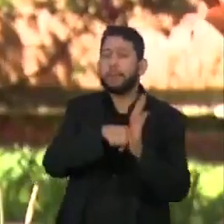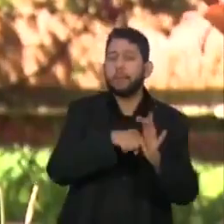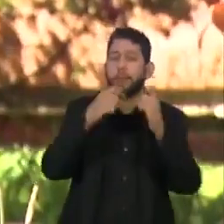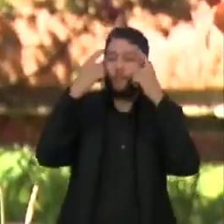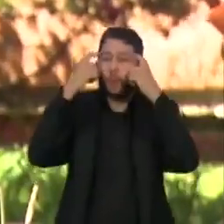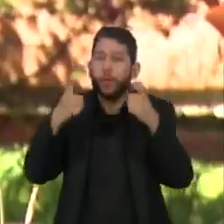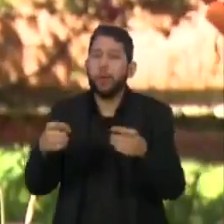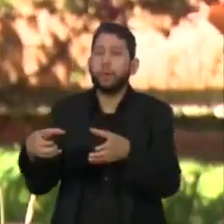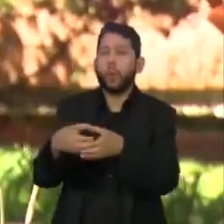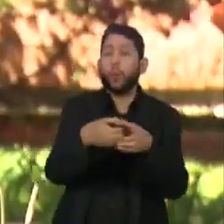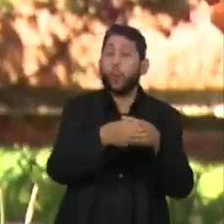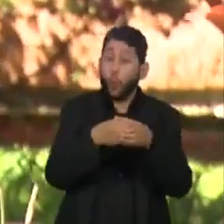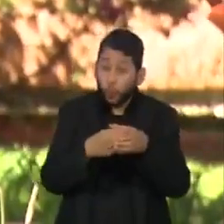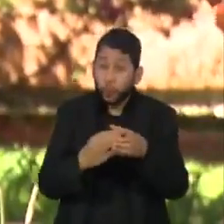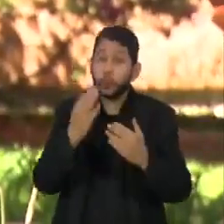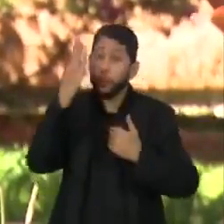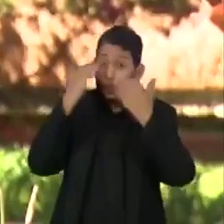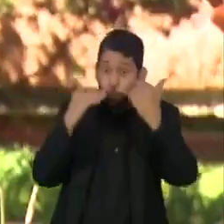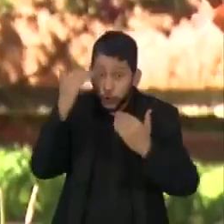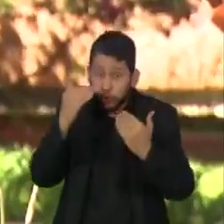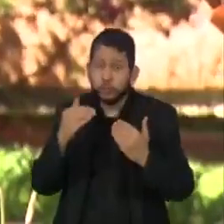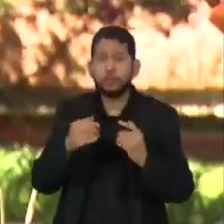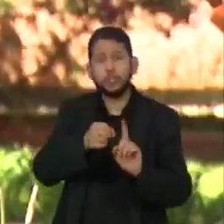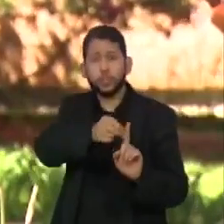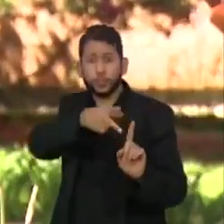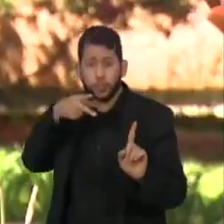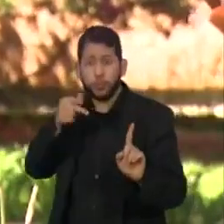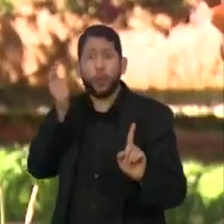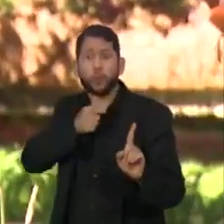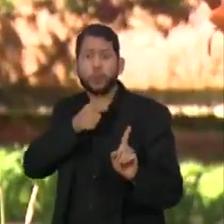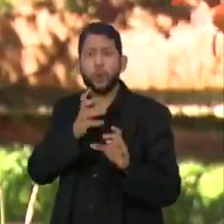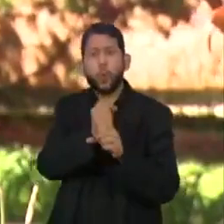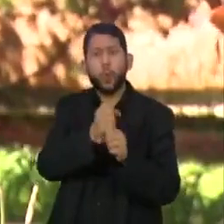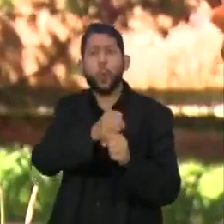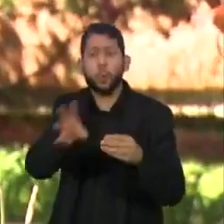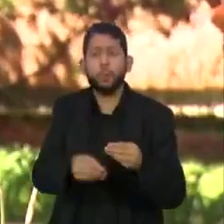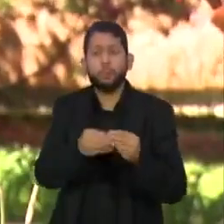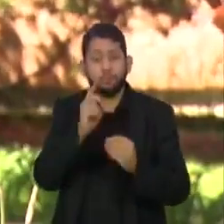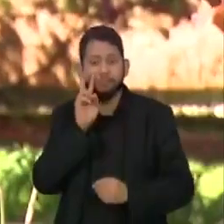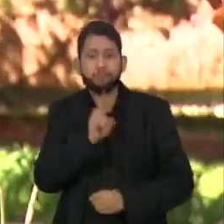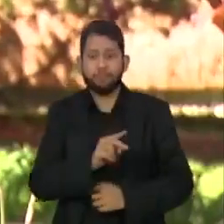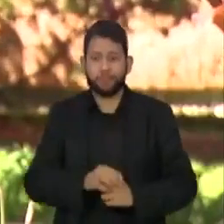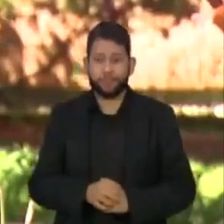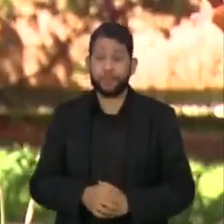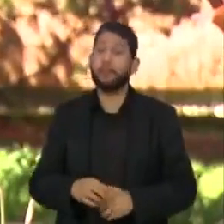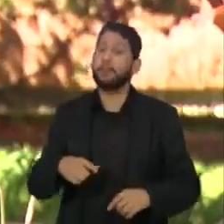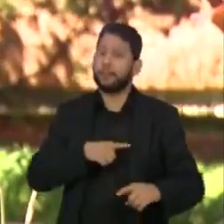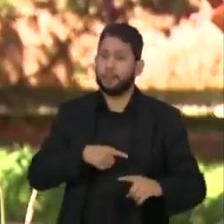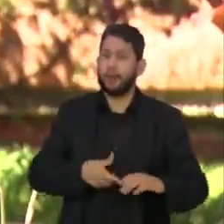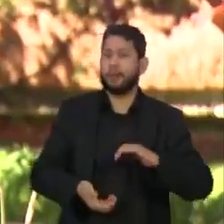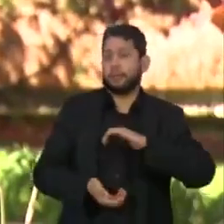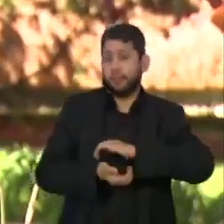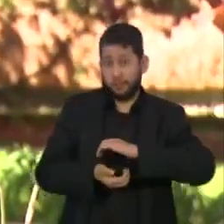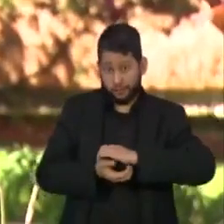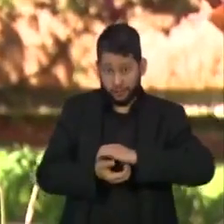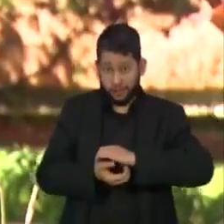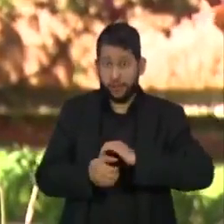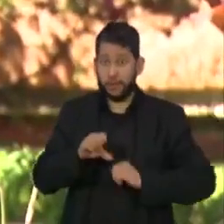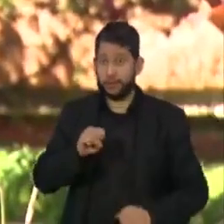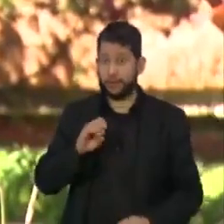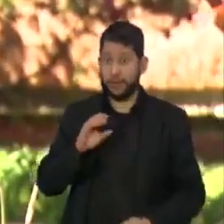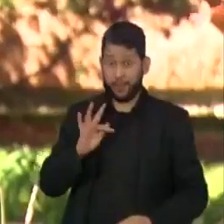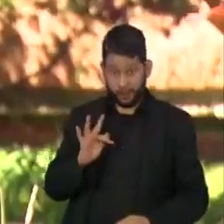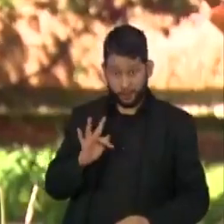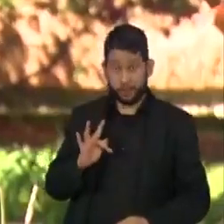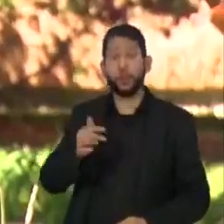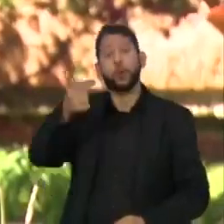povos indígenas pela primeira vez no Atlas da Violência acontece na mesma semana em que o Supremo Tribunal Federal retoma o